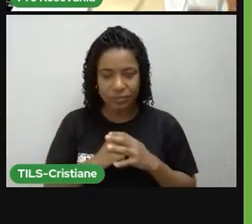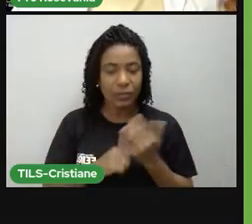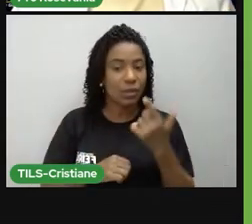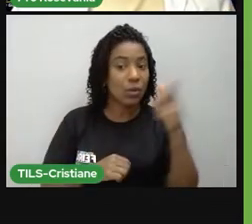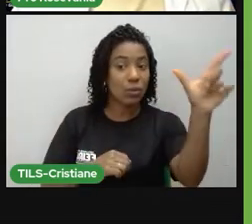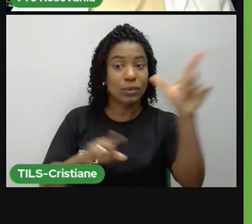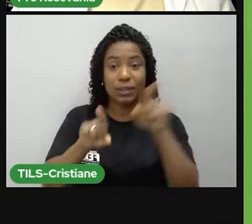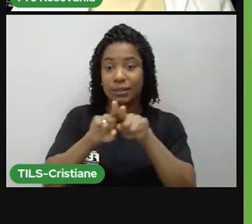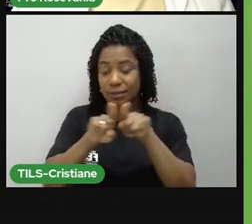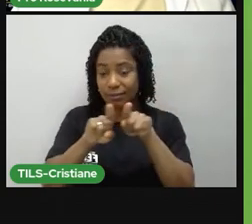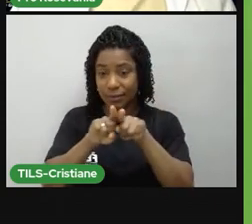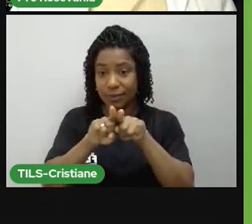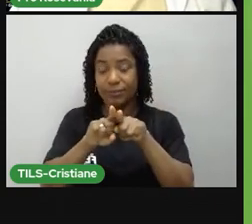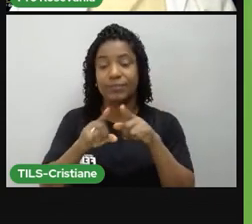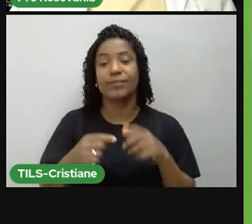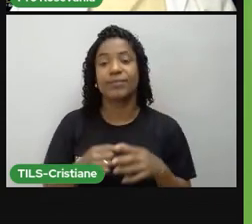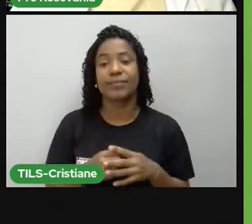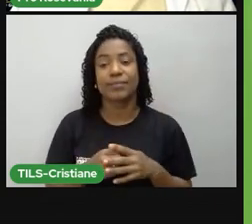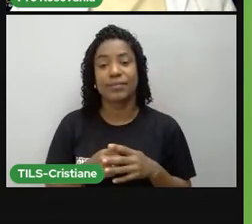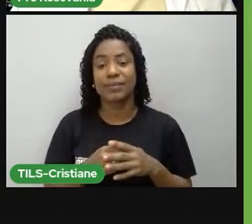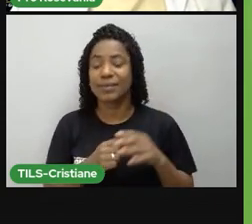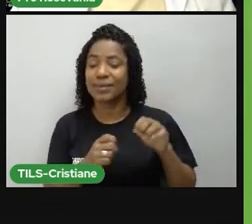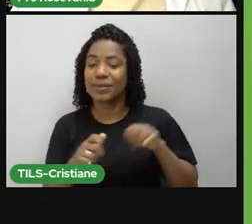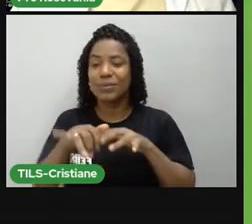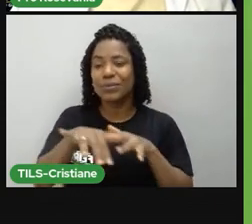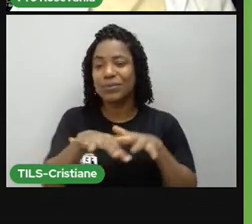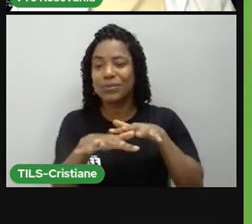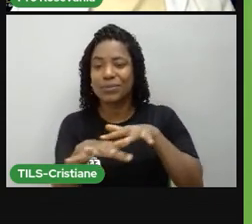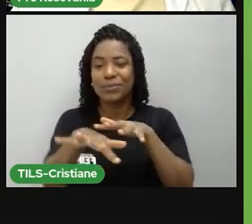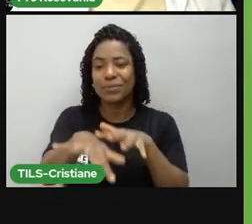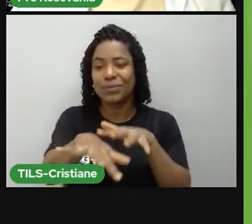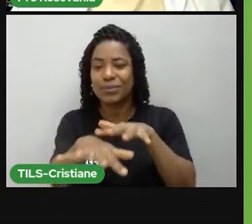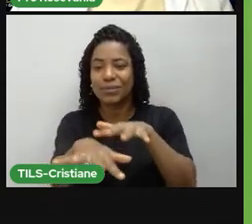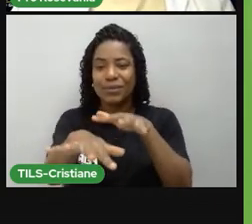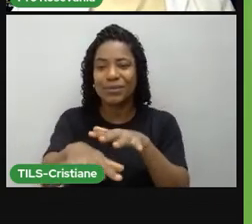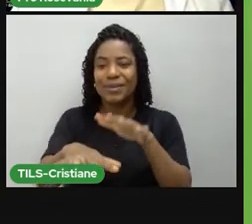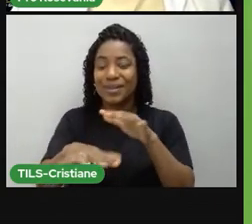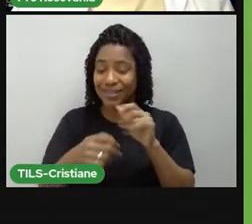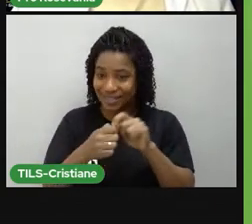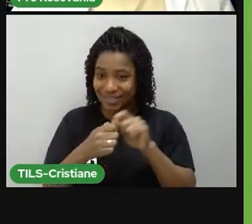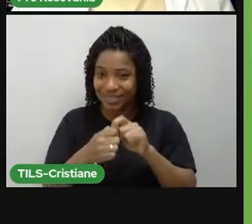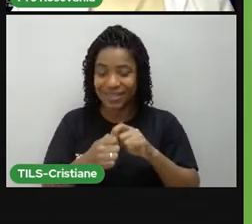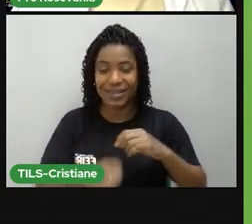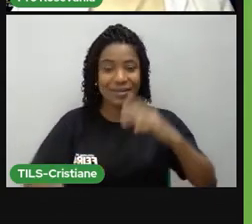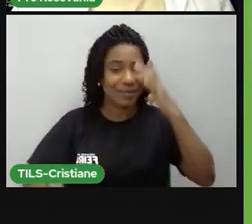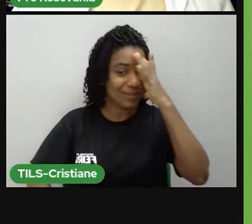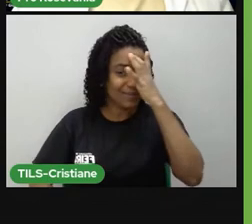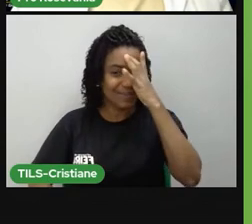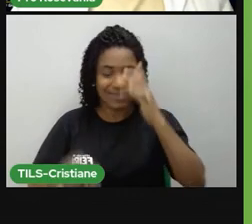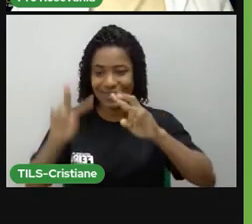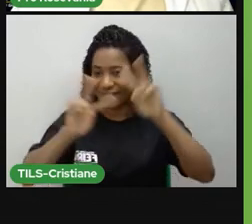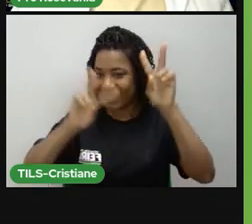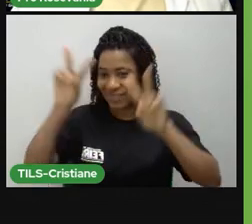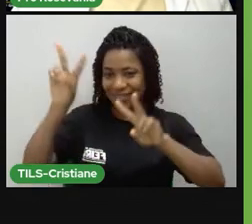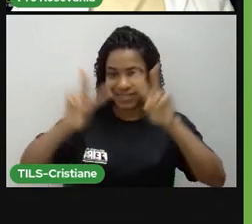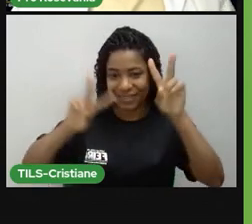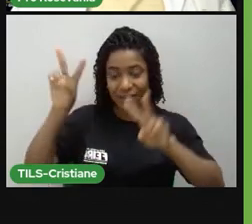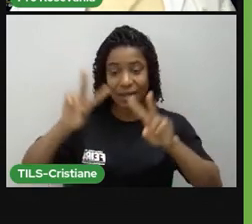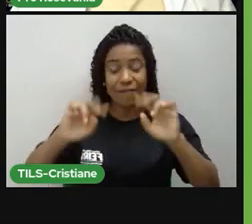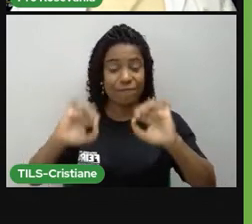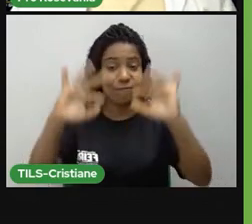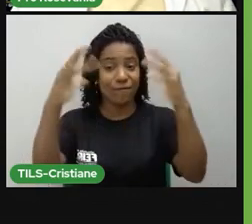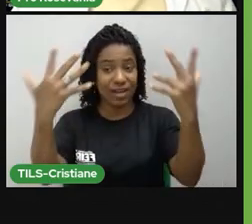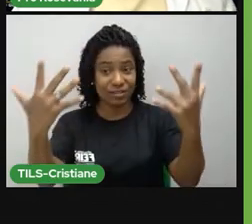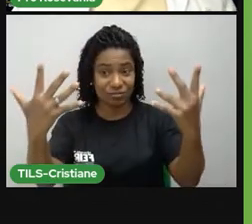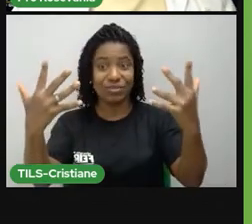um passeio, né, um desfile do pessoal do Bando Anunciador, que chama a atenção, né, da festa de Santana, nossa padroeira,